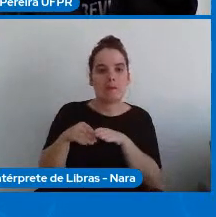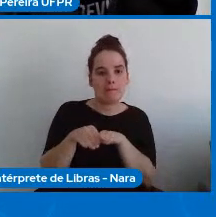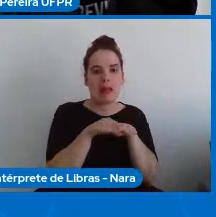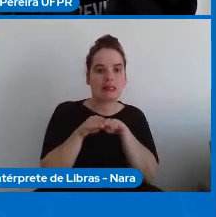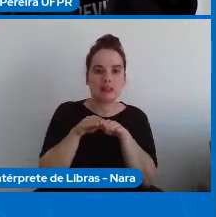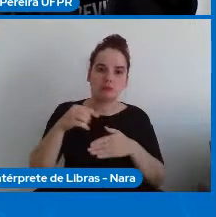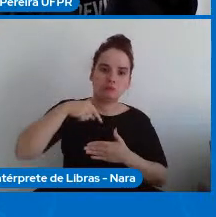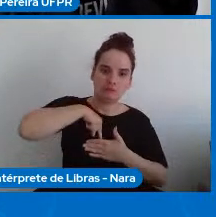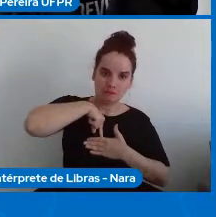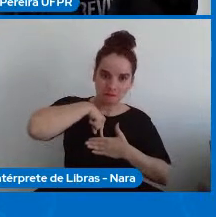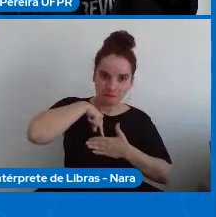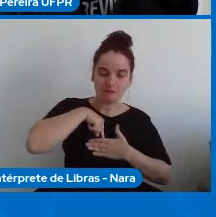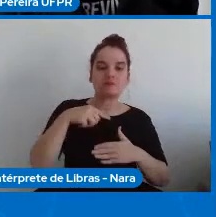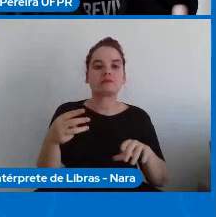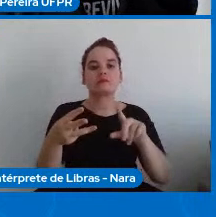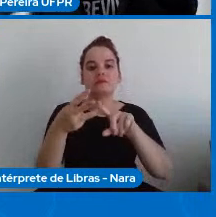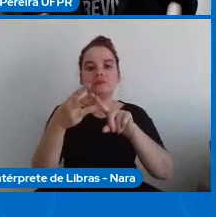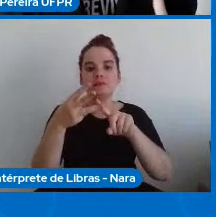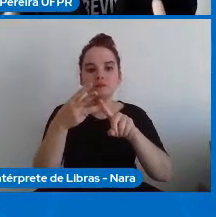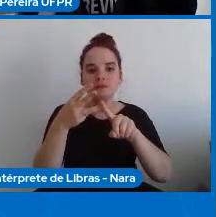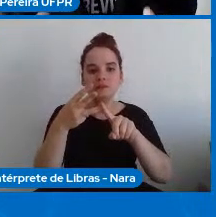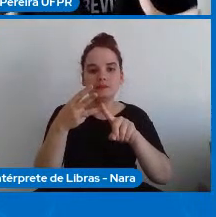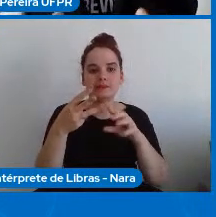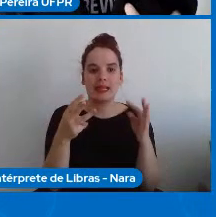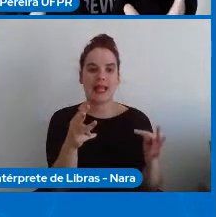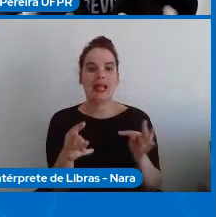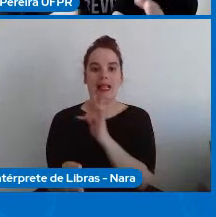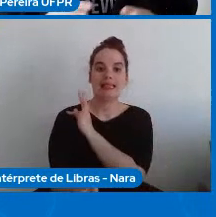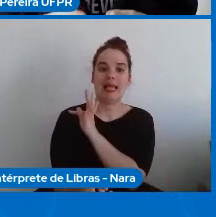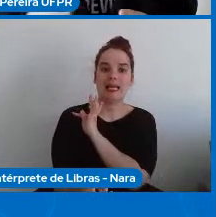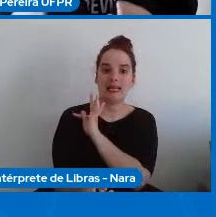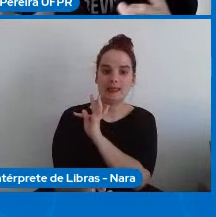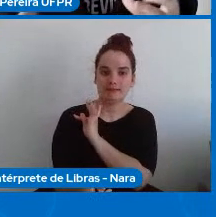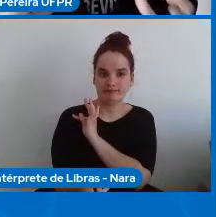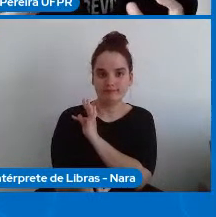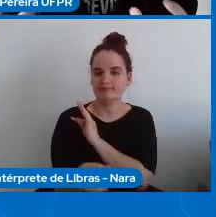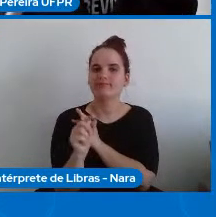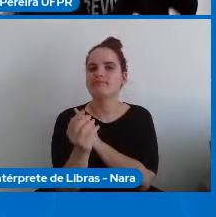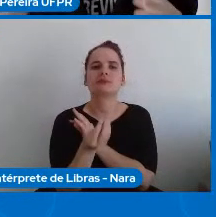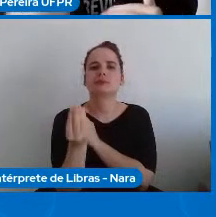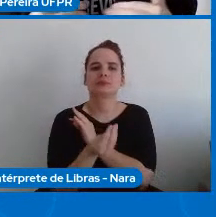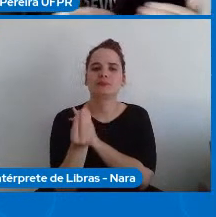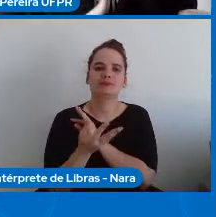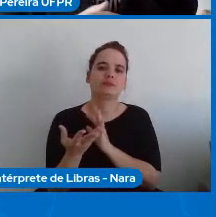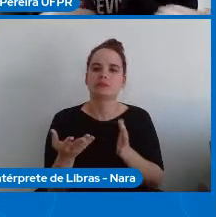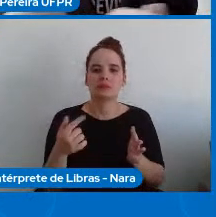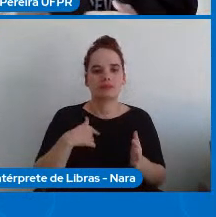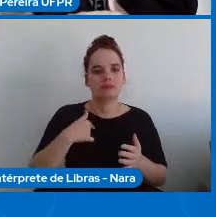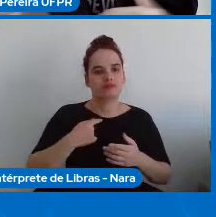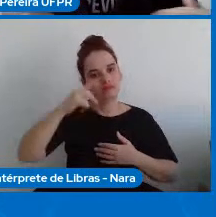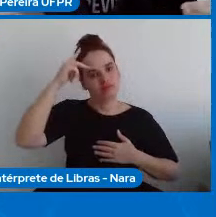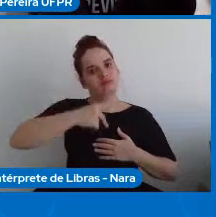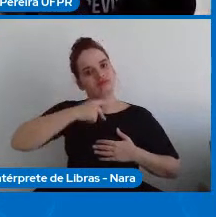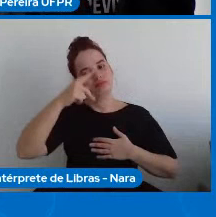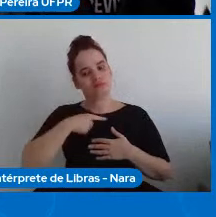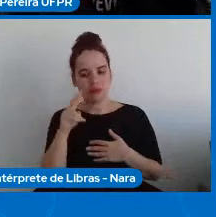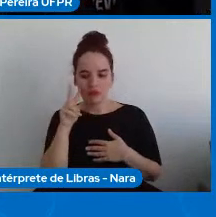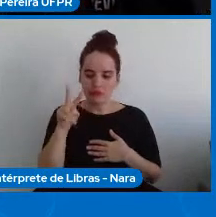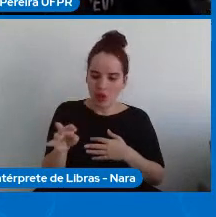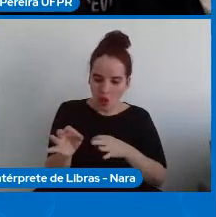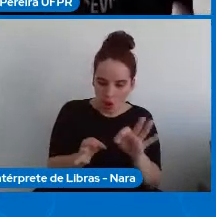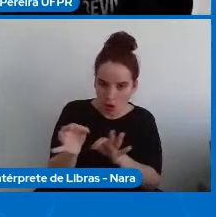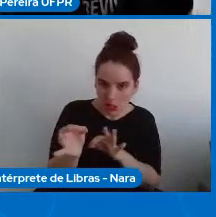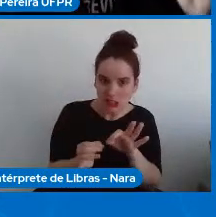estabelecidos, e uma dimensão técnica, que é quando algo pode ser assim tão organizado, estruturado, que nós